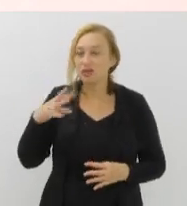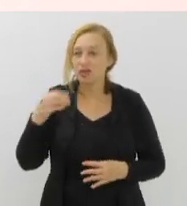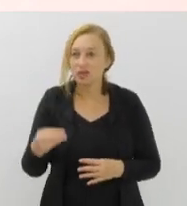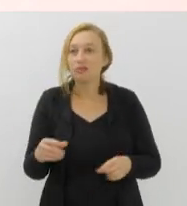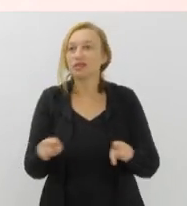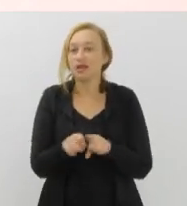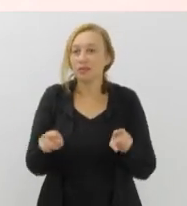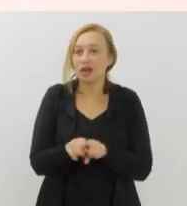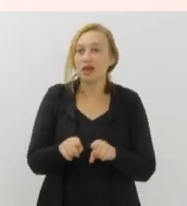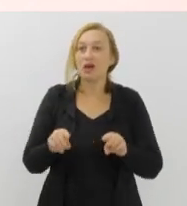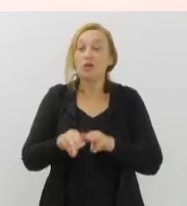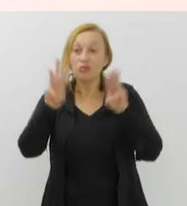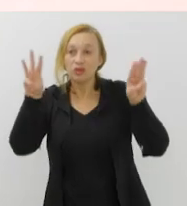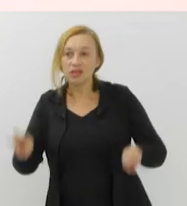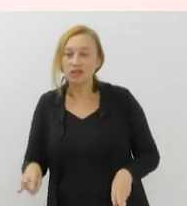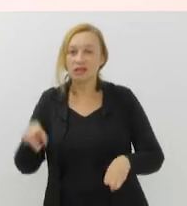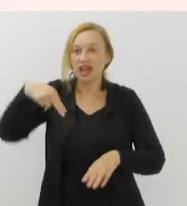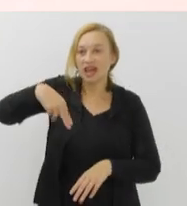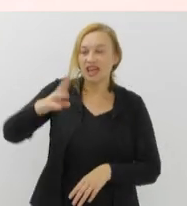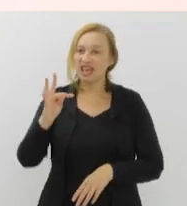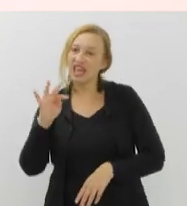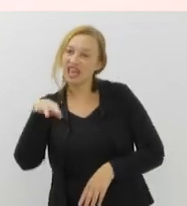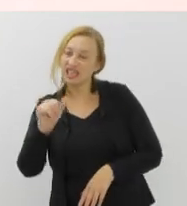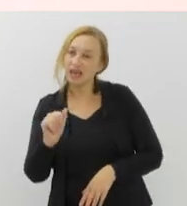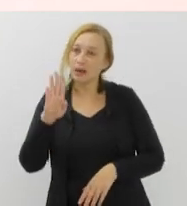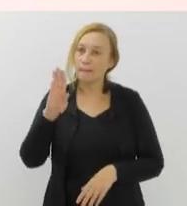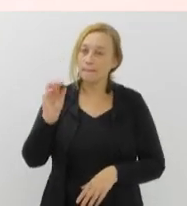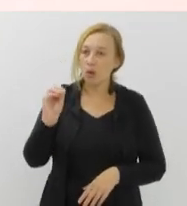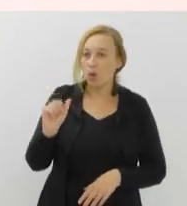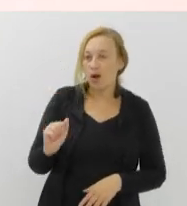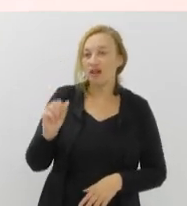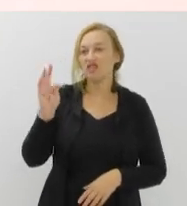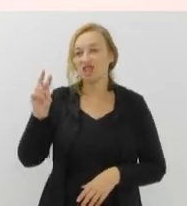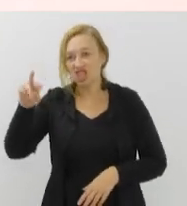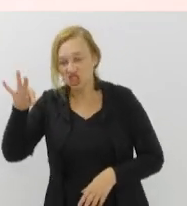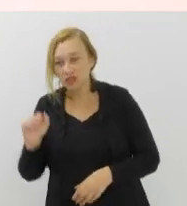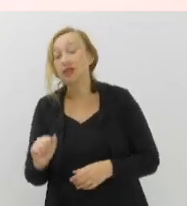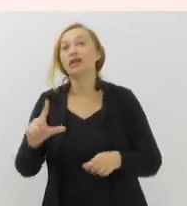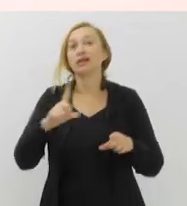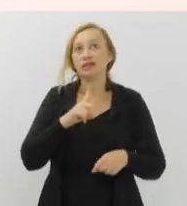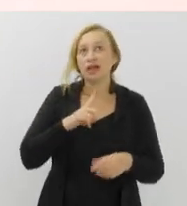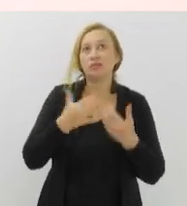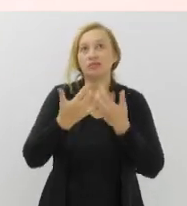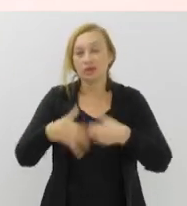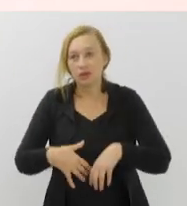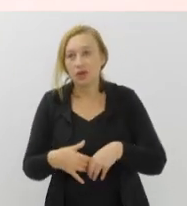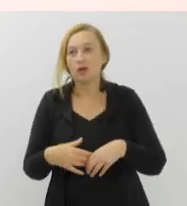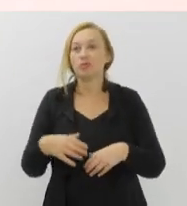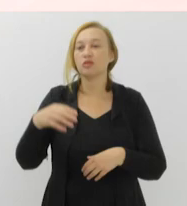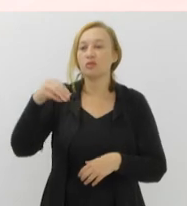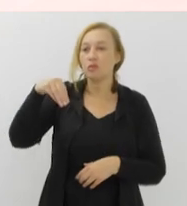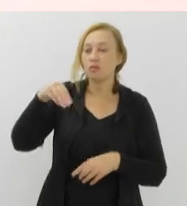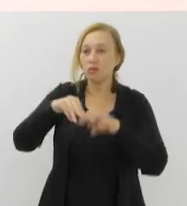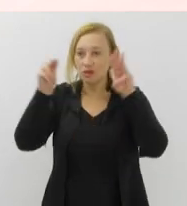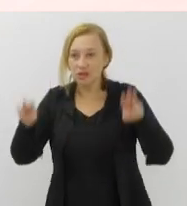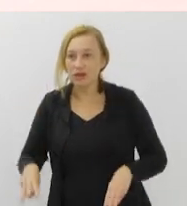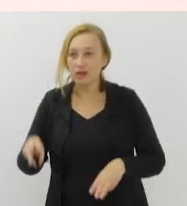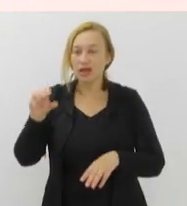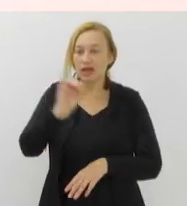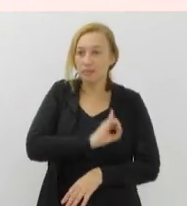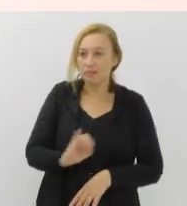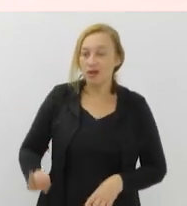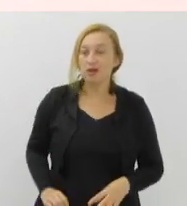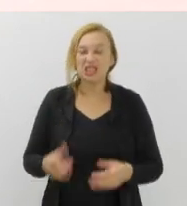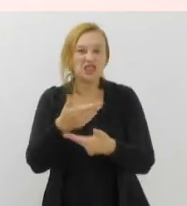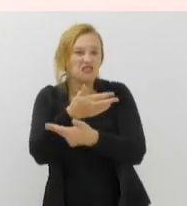da Boa Vista, que ainda está em reforma. Temos o Museu Imperial também em Petrópolis, a Casa de Santos Dumont também em Petrópolis. Quer dizer, há